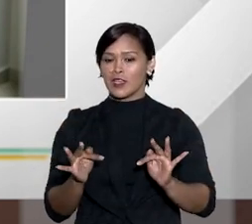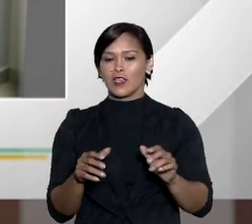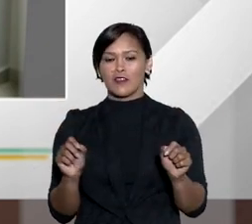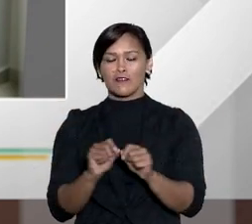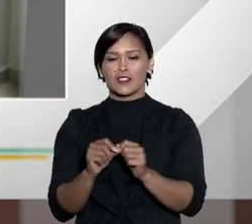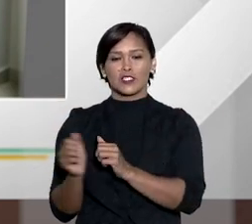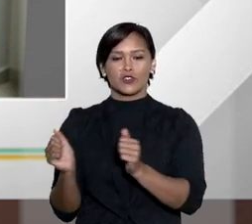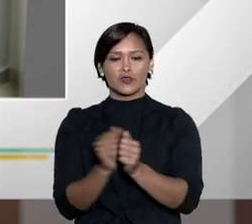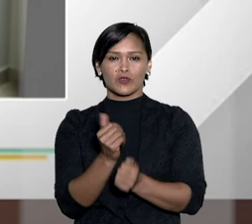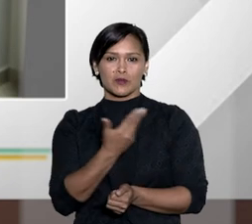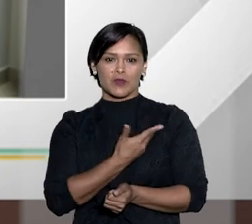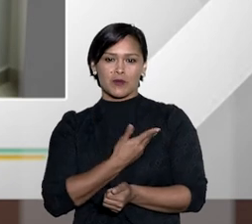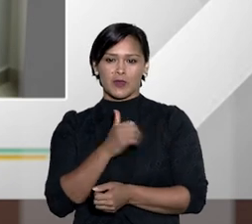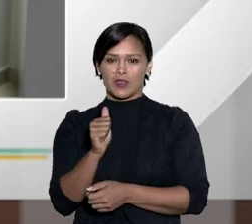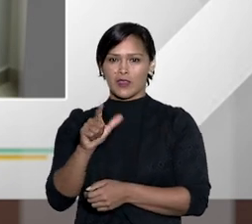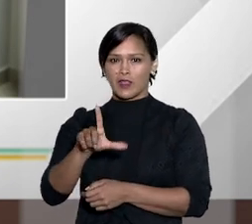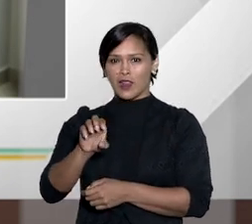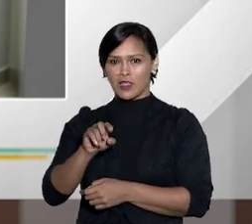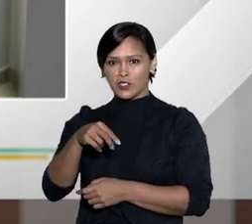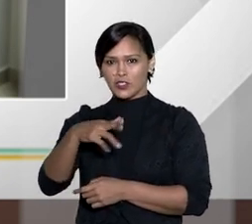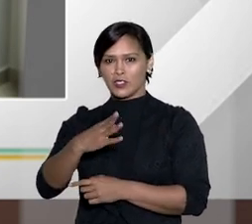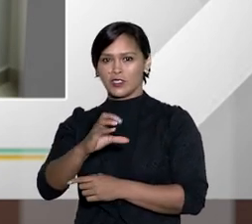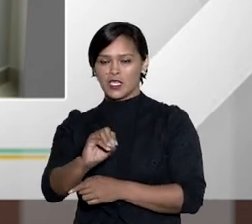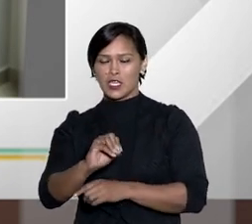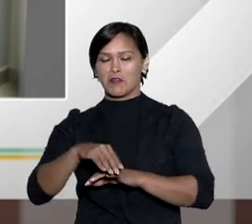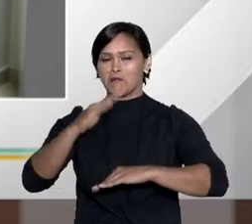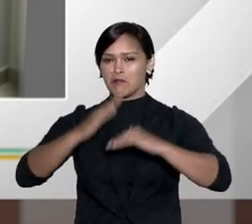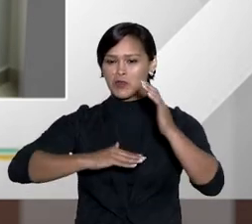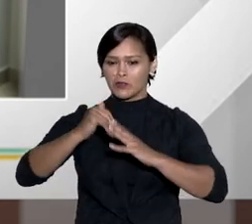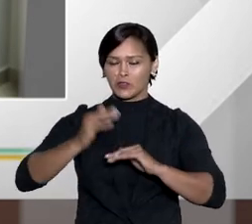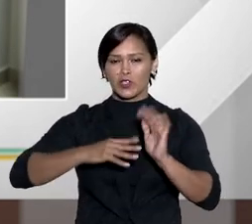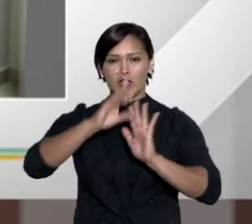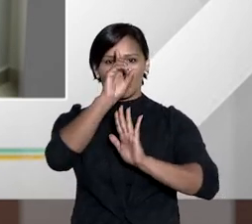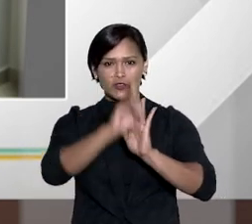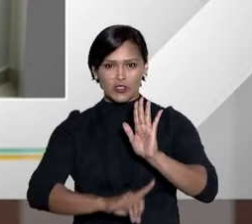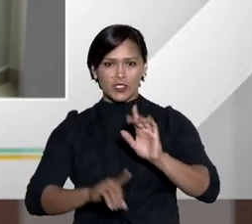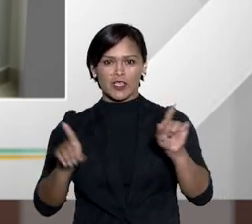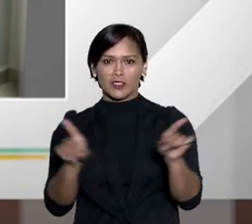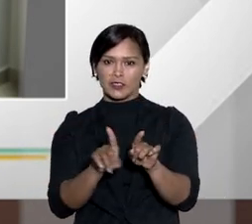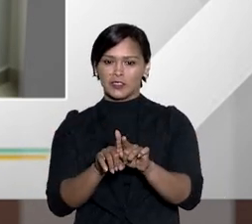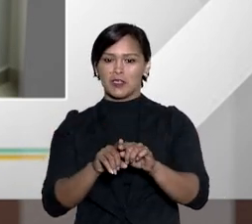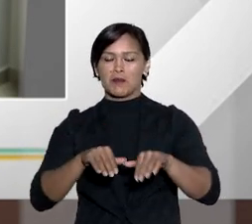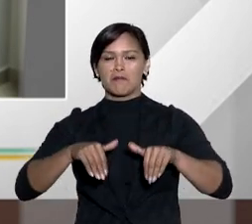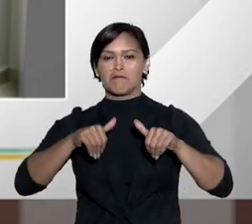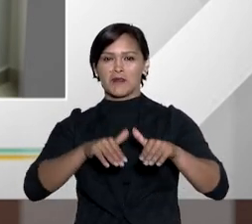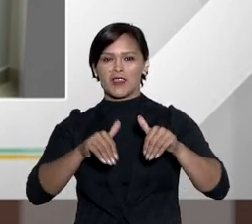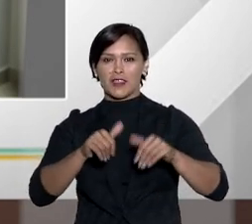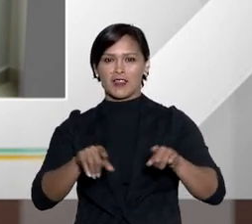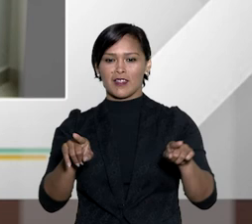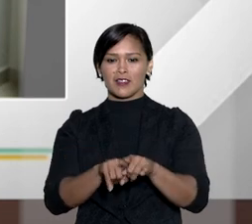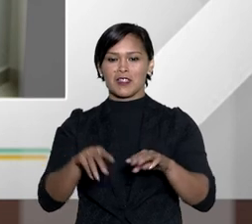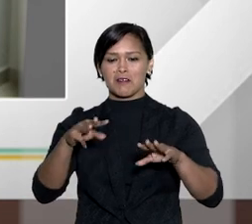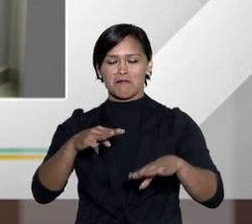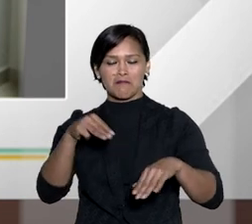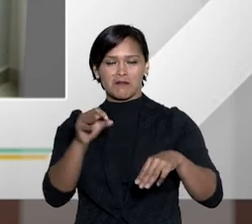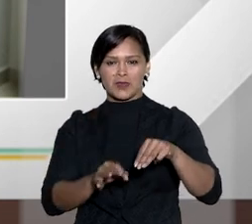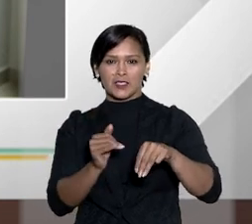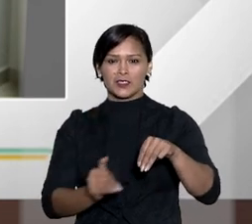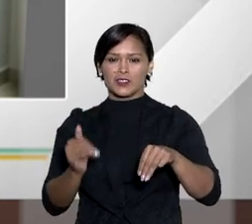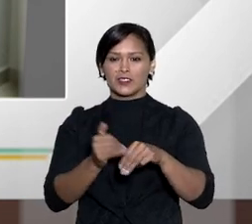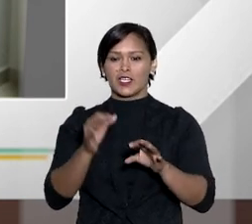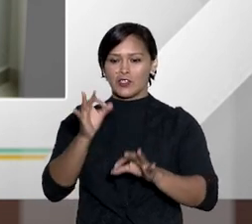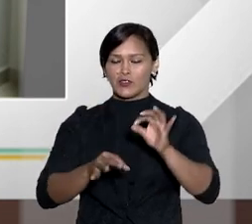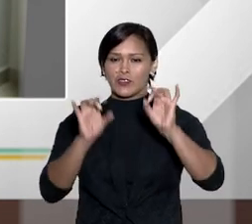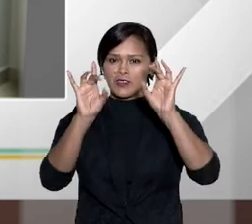juizados especiais e fico feliz de fazer na companhia do querido amigo Alexandre Estine grande profissional do direito e